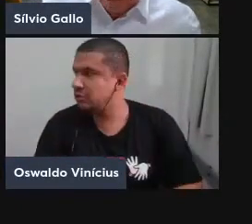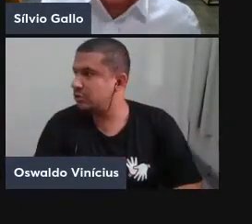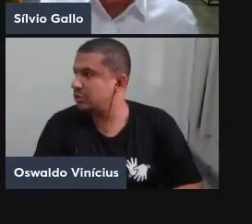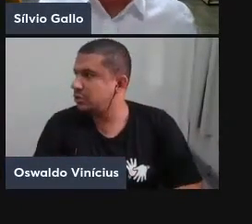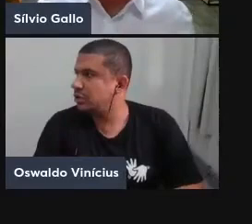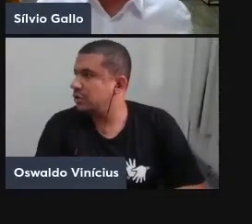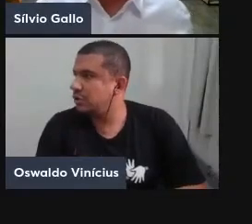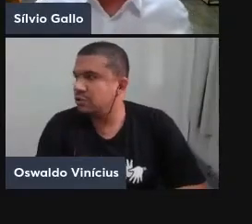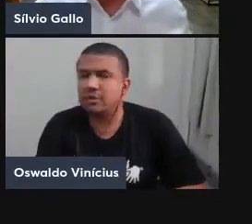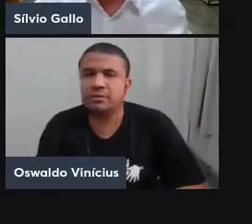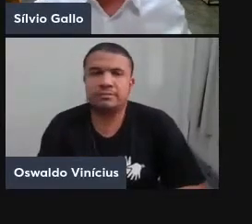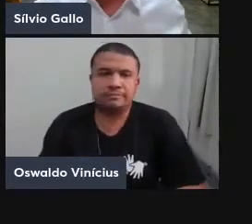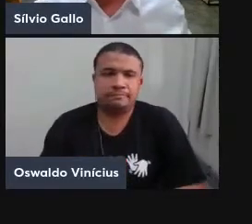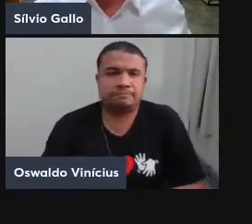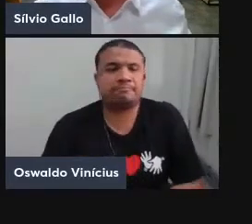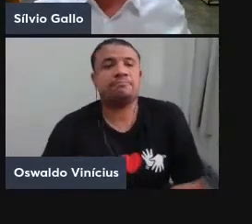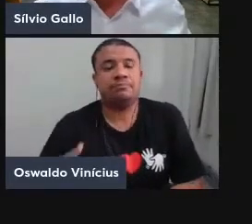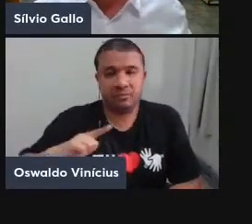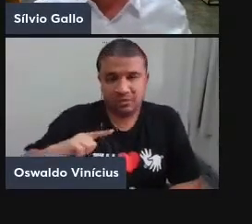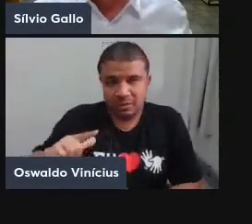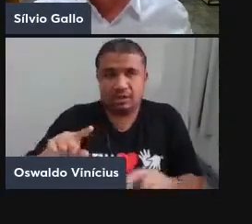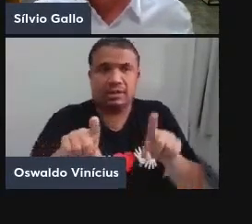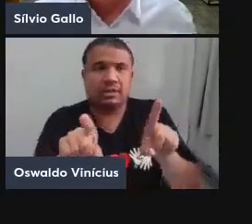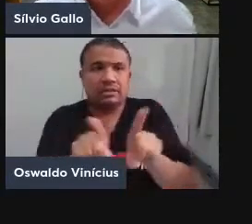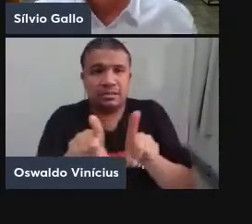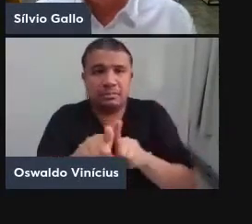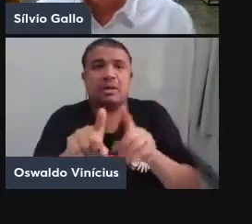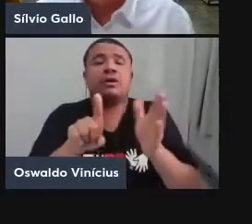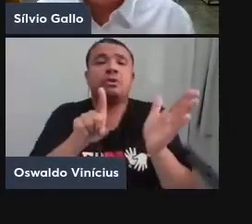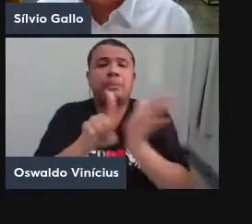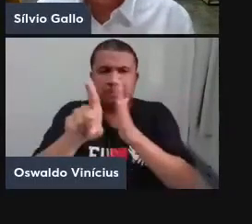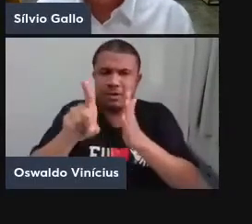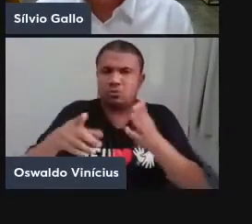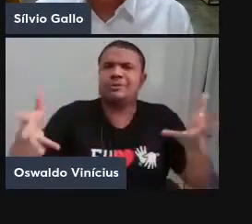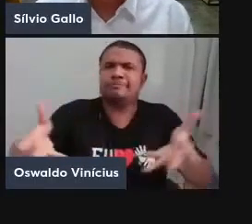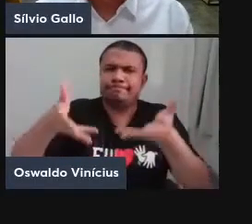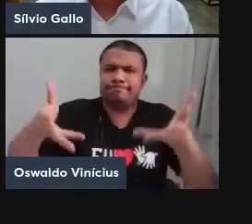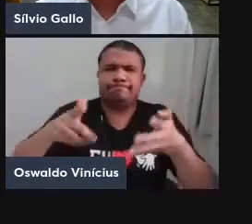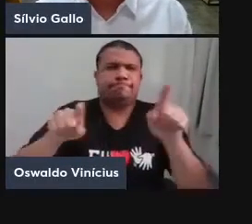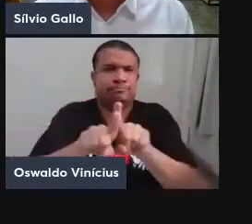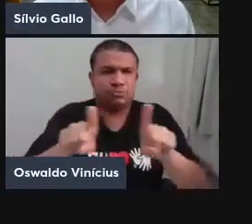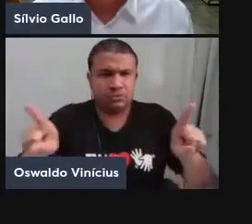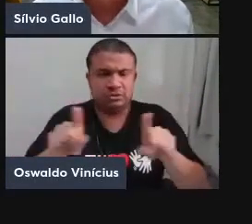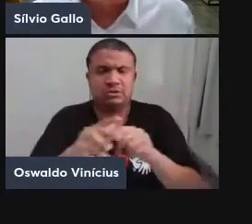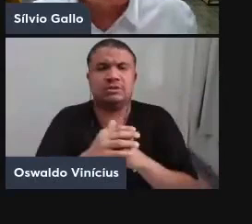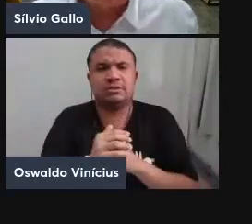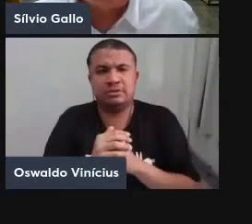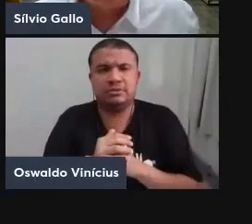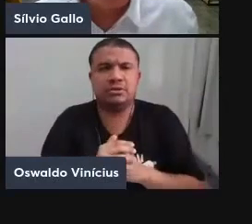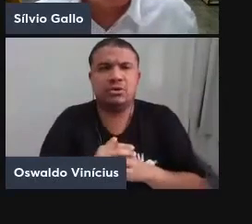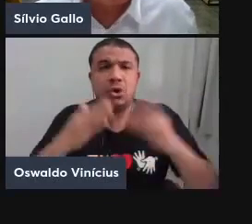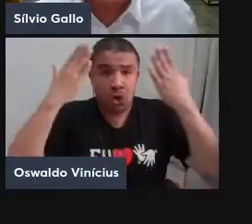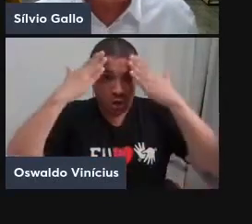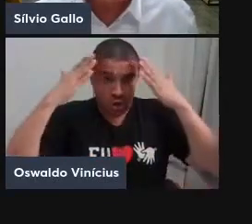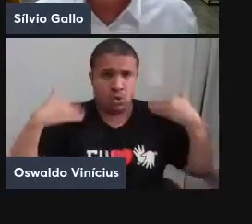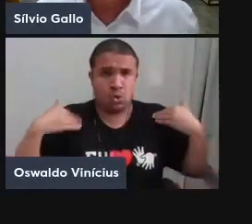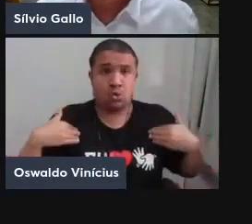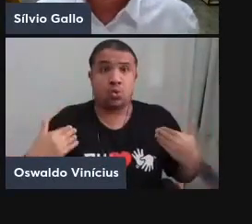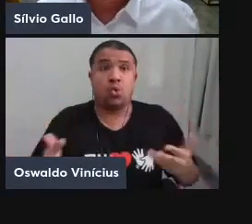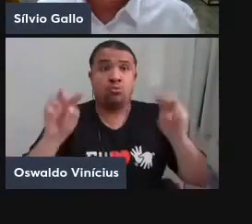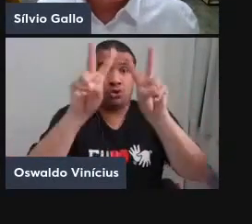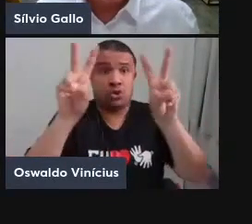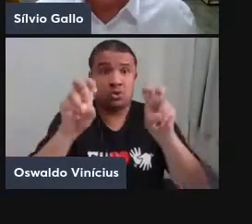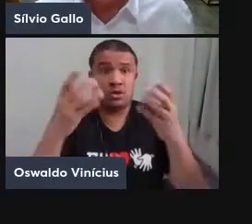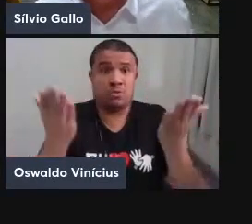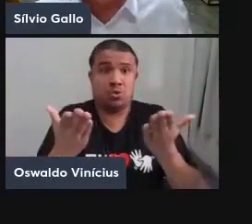E eu finalizo com uma pergunta também provocadora para vocês. E o corpo? Que é o tema dessa mesa.